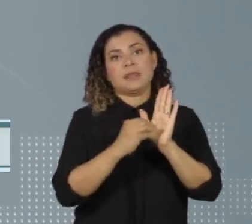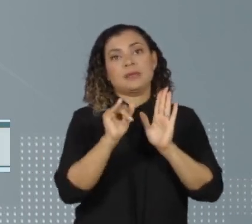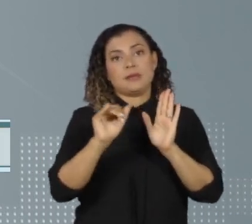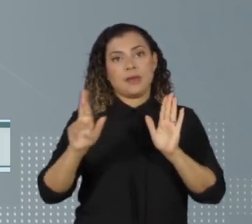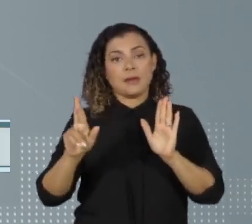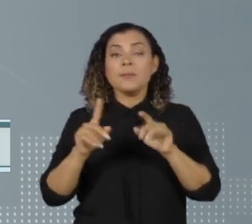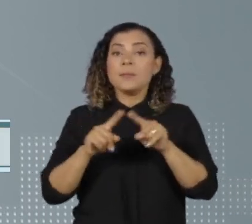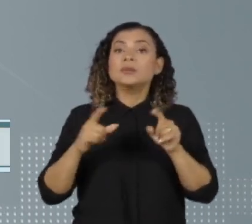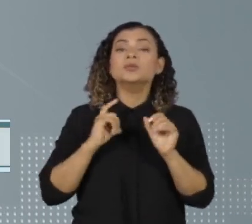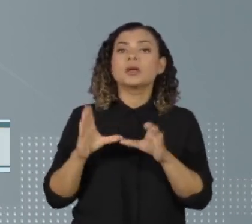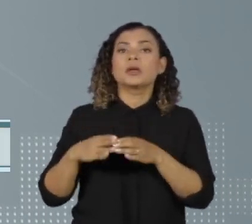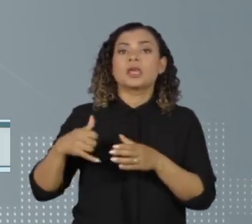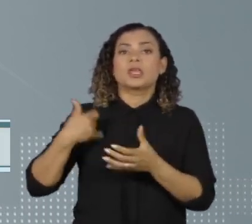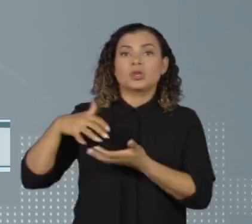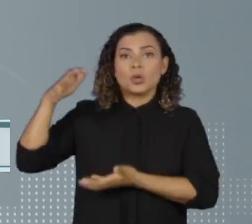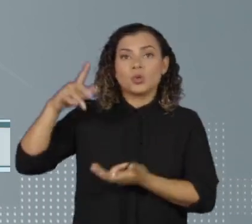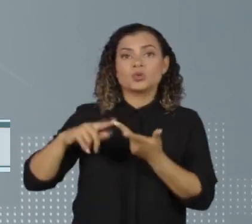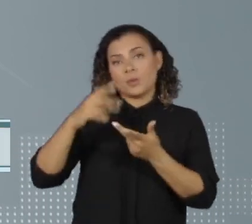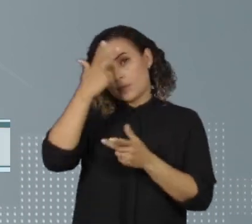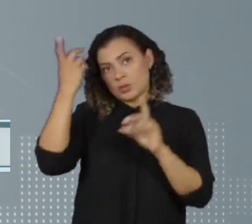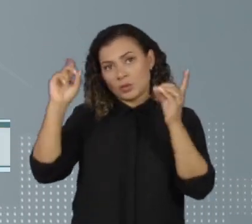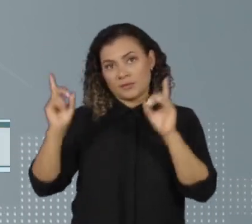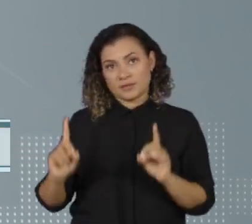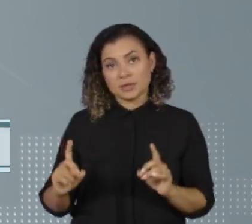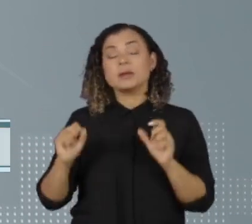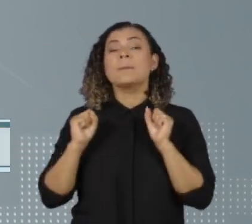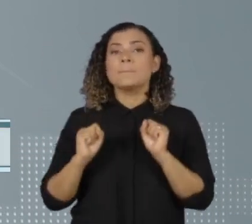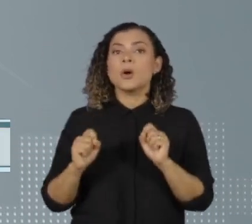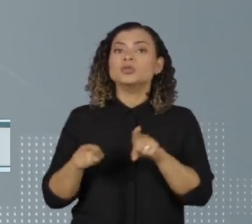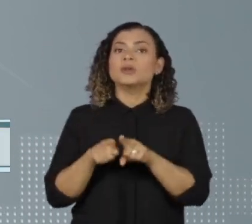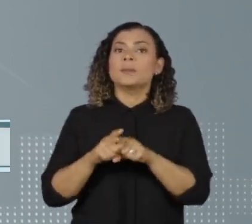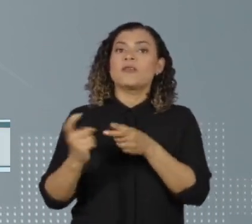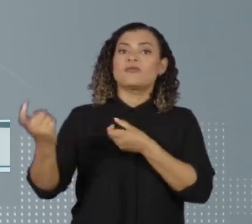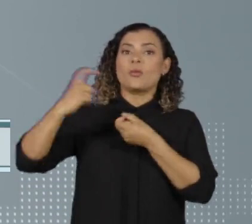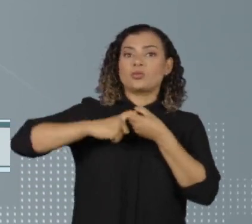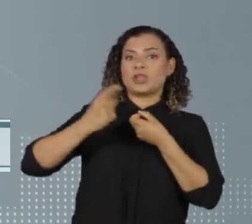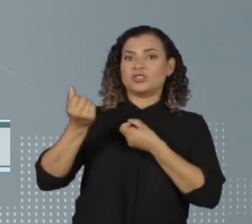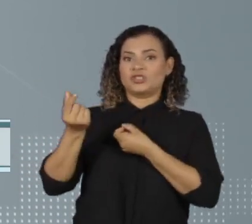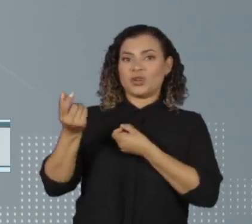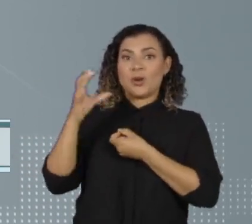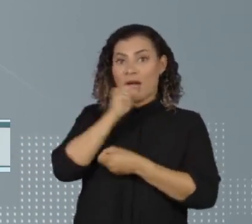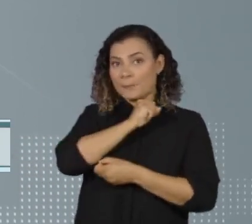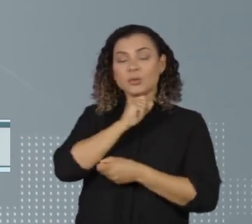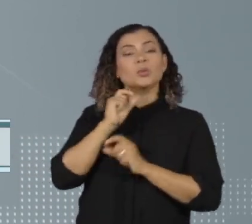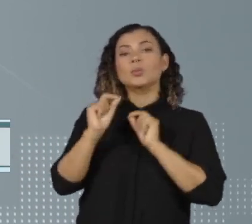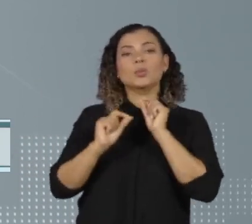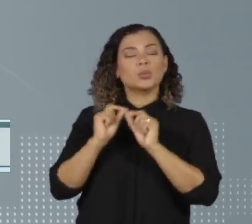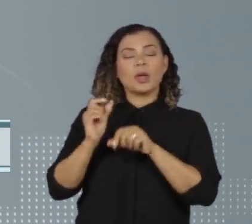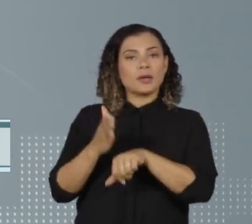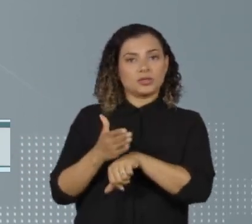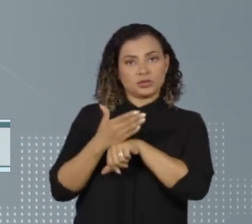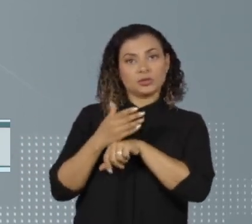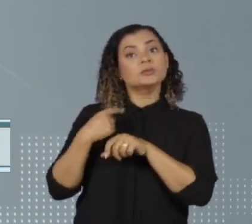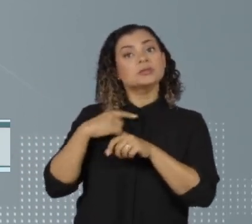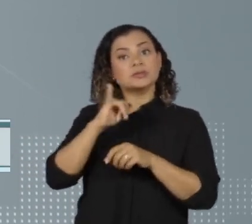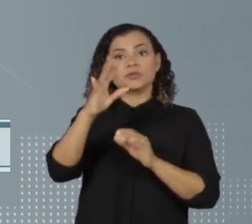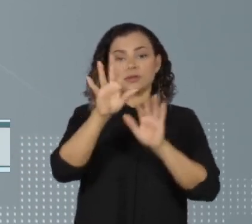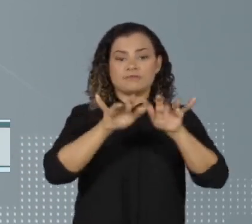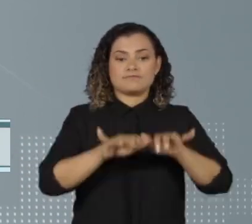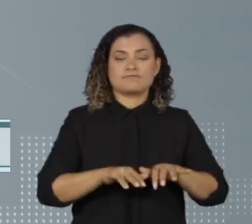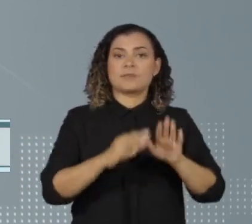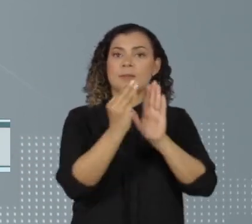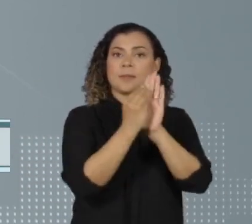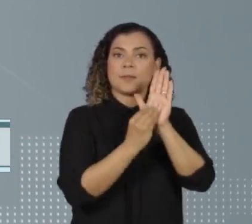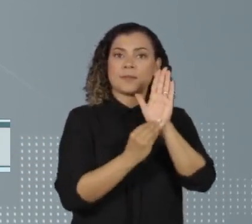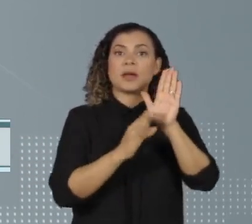prioritários, como idosos e deficientes, pode receber a restituição mais cedo quem utilizar a declaração pré-preenchida e